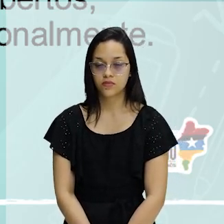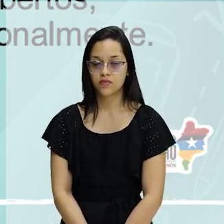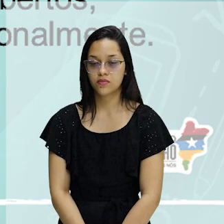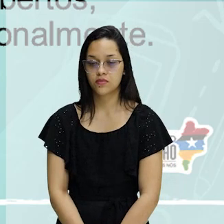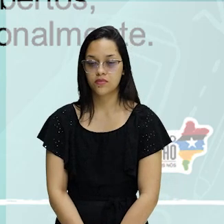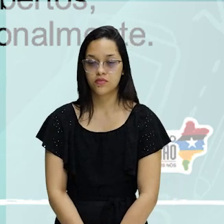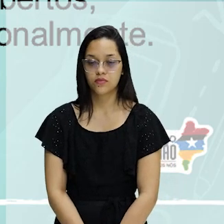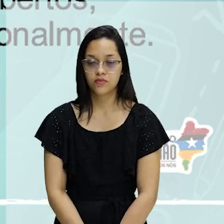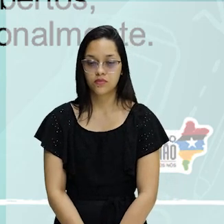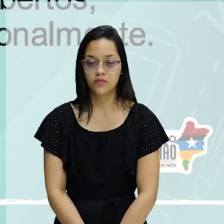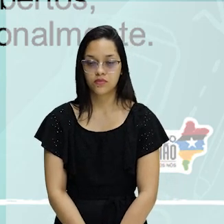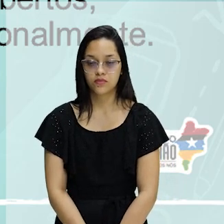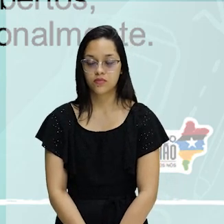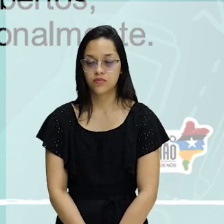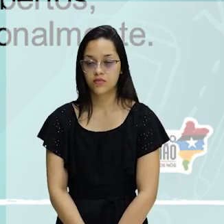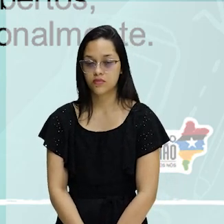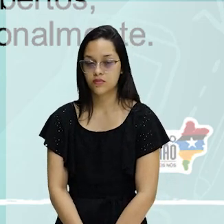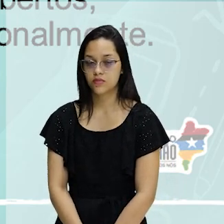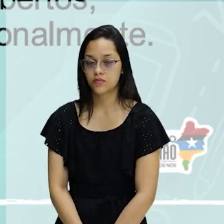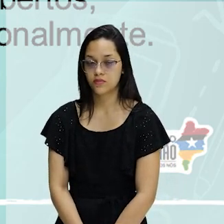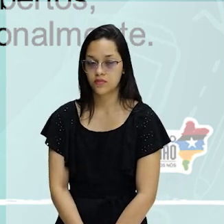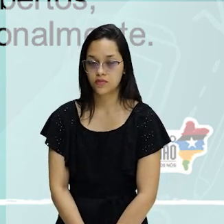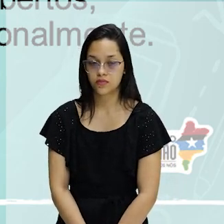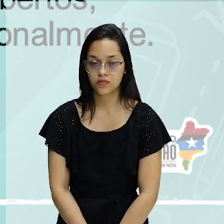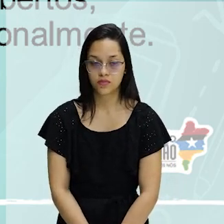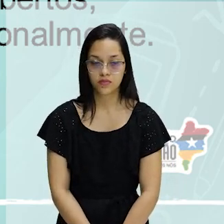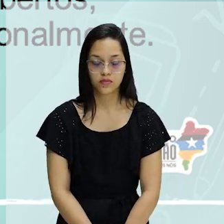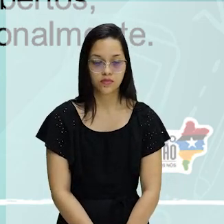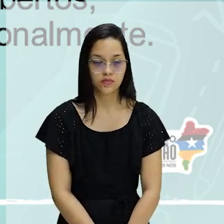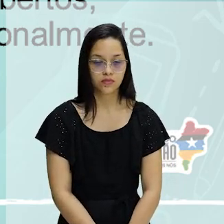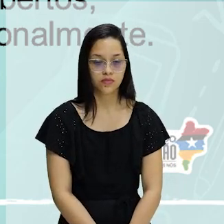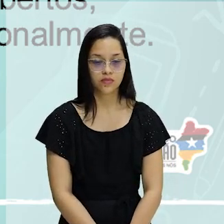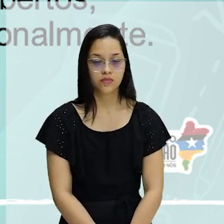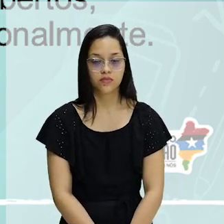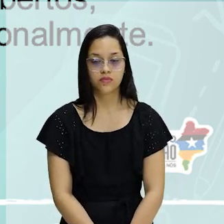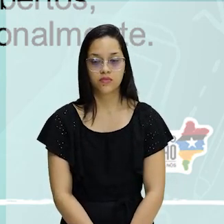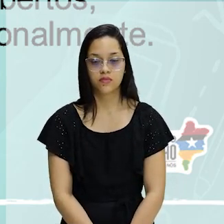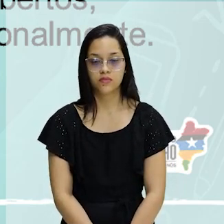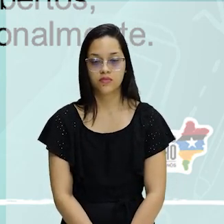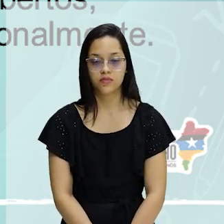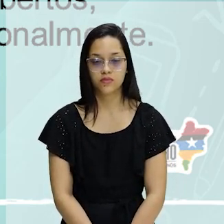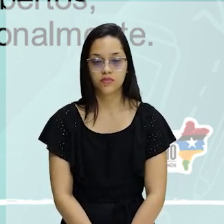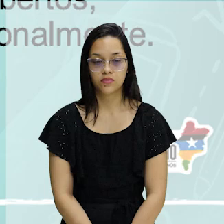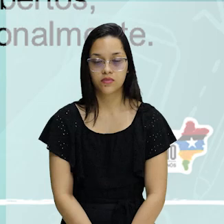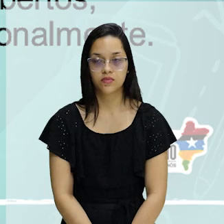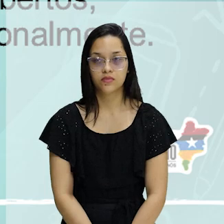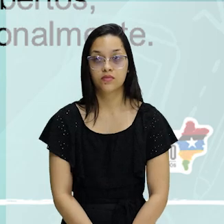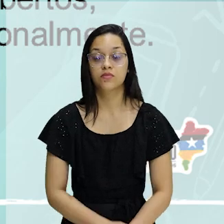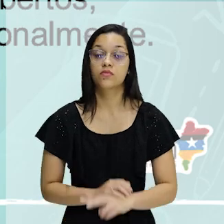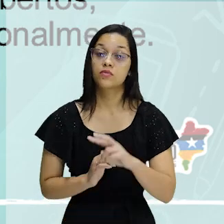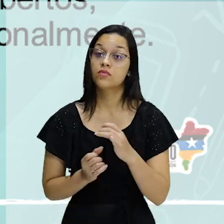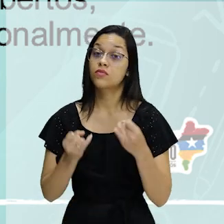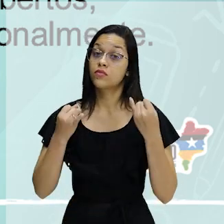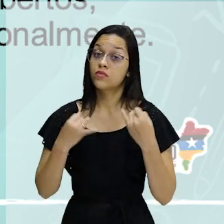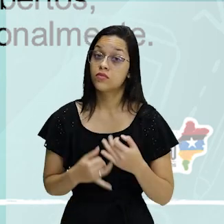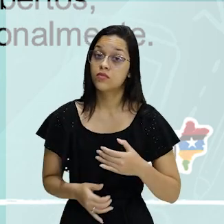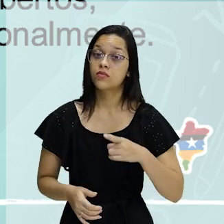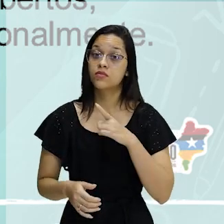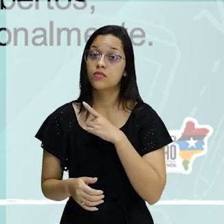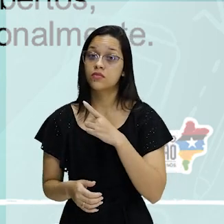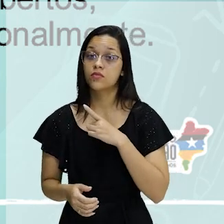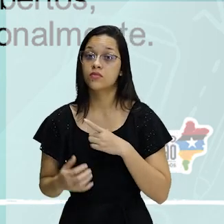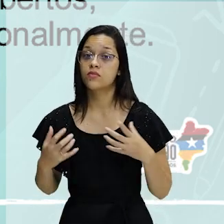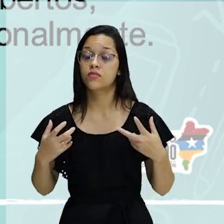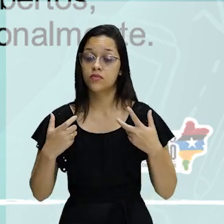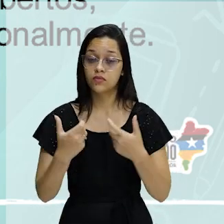associando entre si diversos elementos. O hipertexto. Aí, no caso, gente, continuando aí